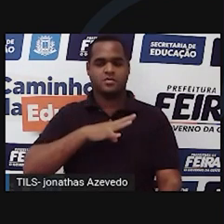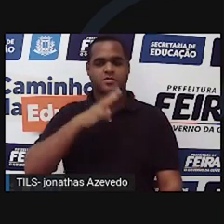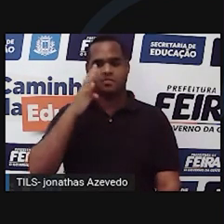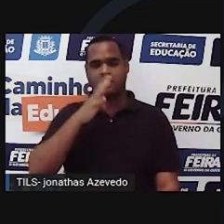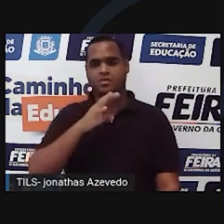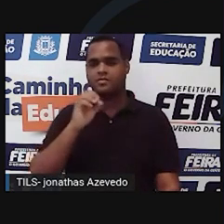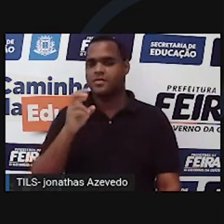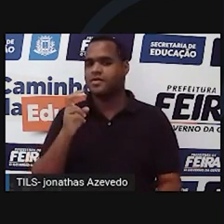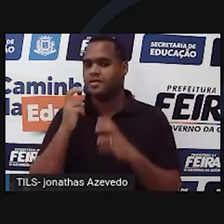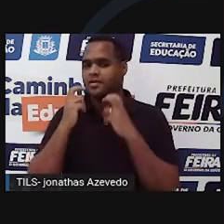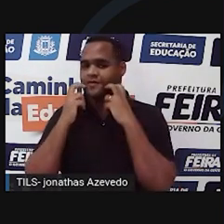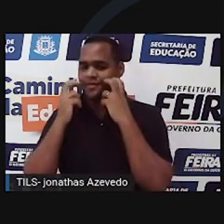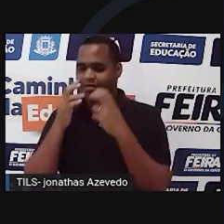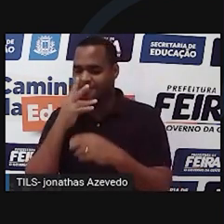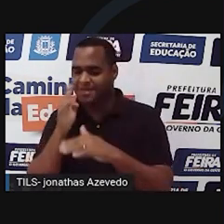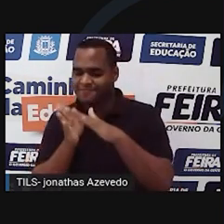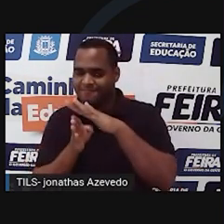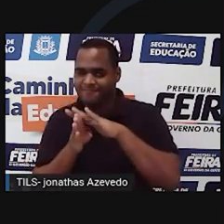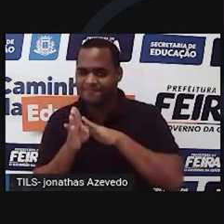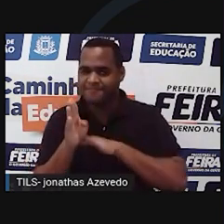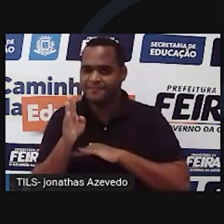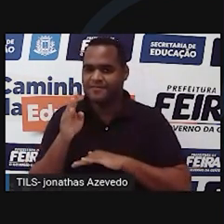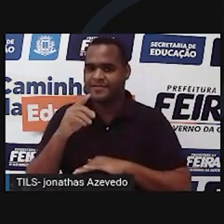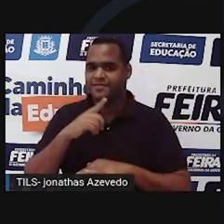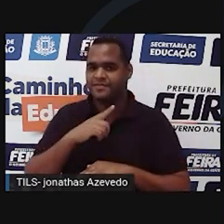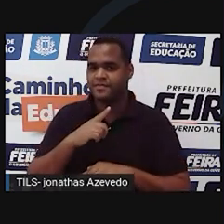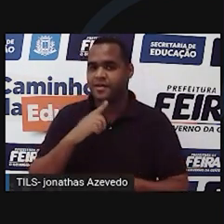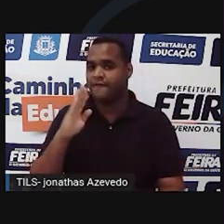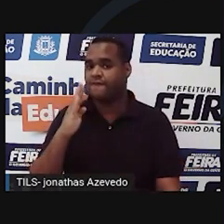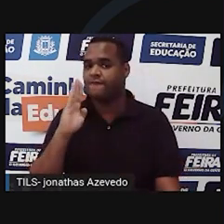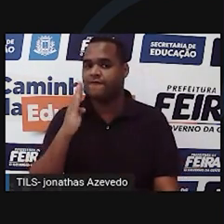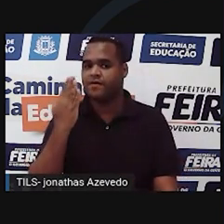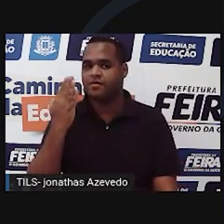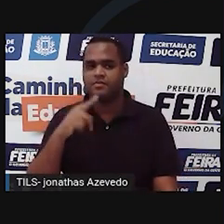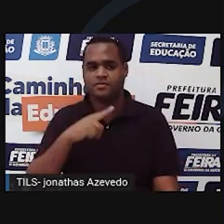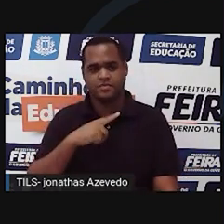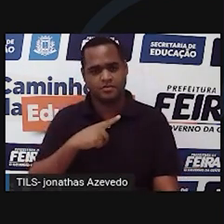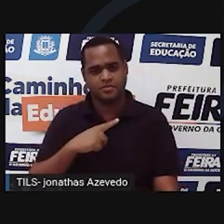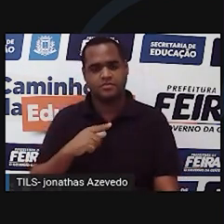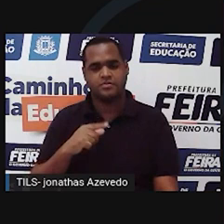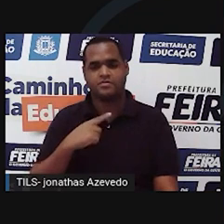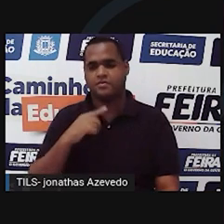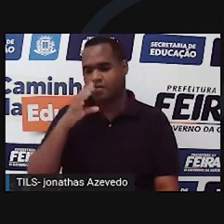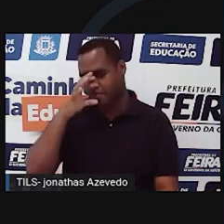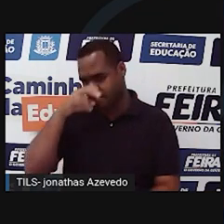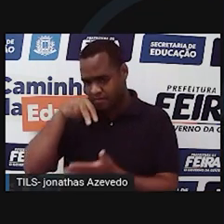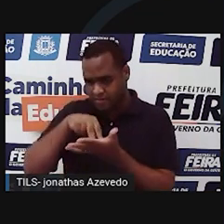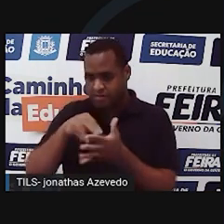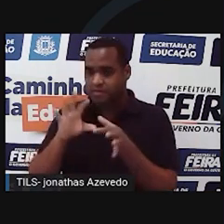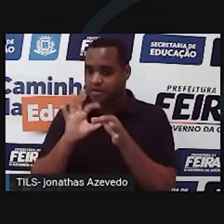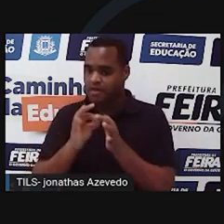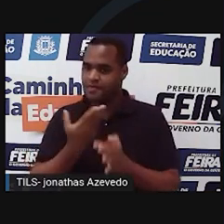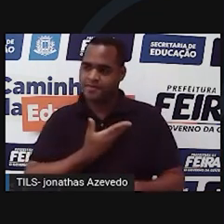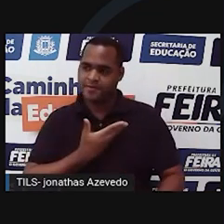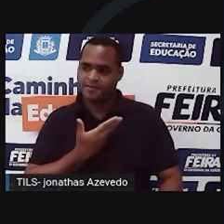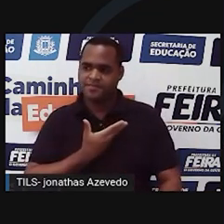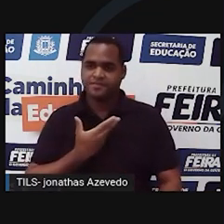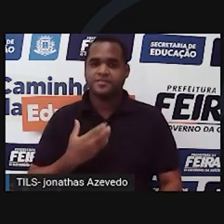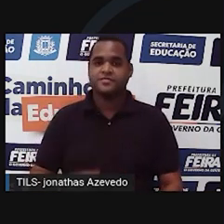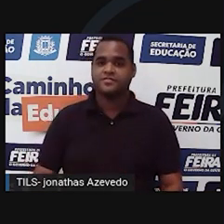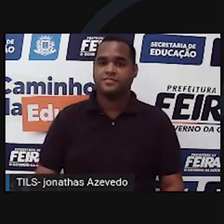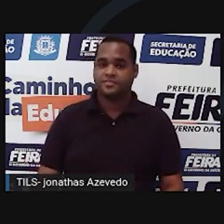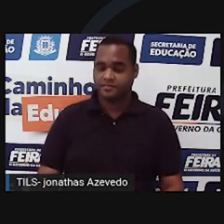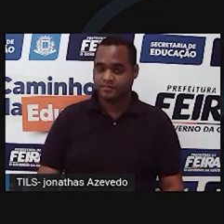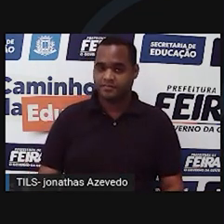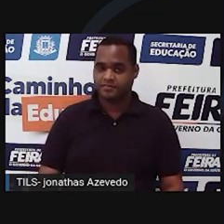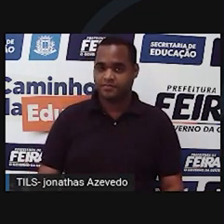tímidas e introvertidas e falsas, mas, por outro lado, leais aos amigos. E por aí vem. As pessoas